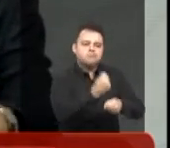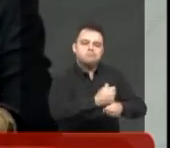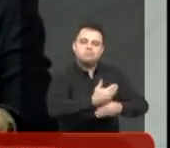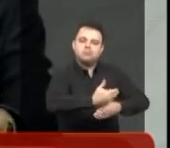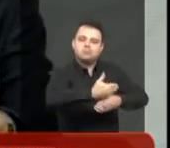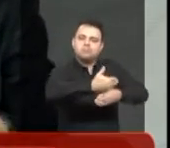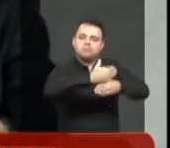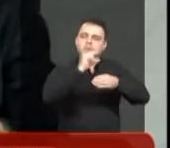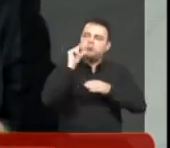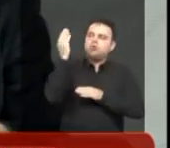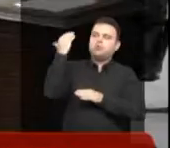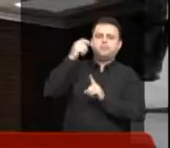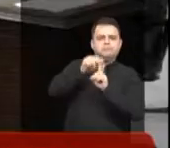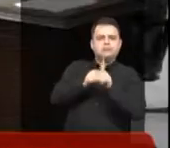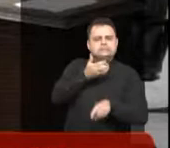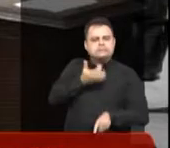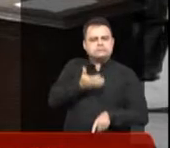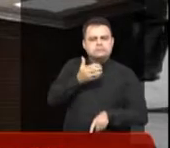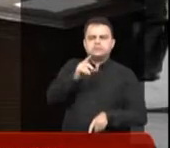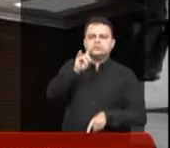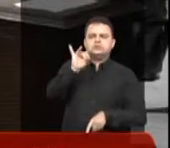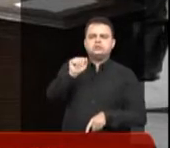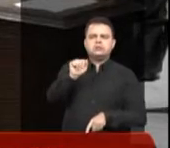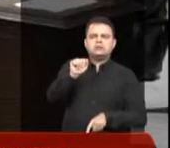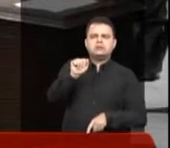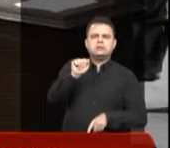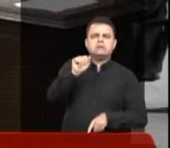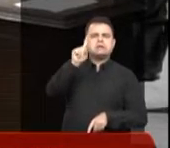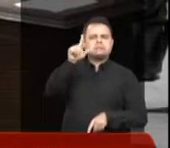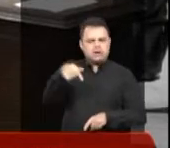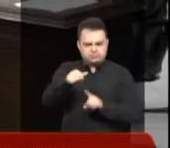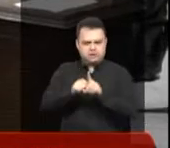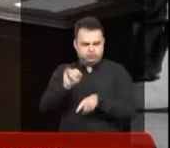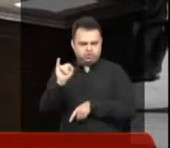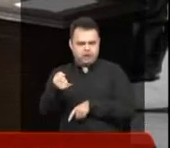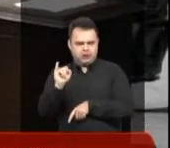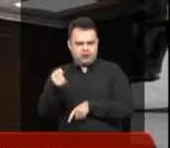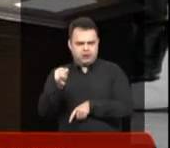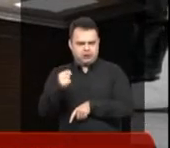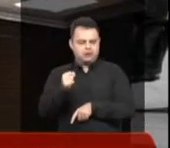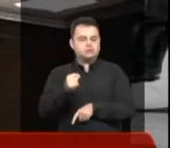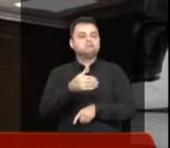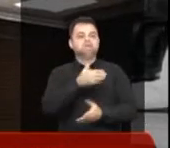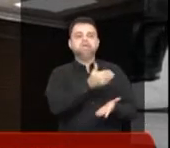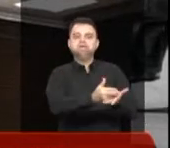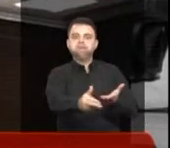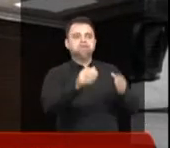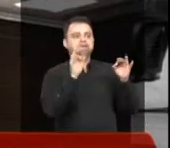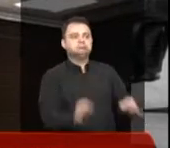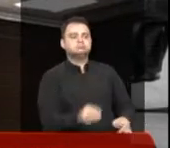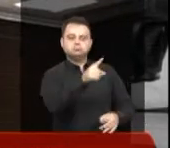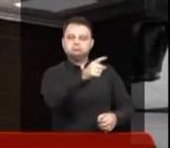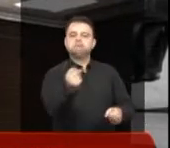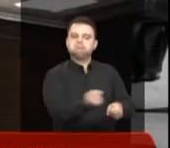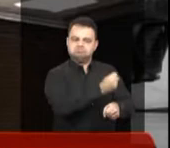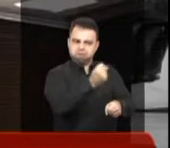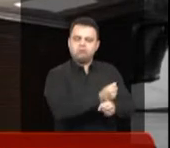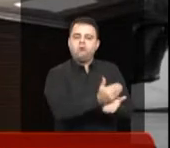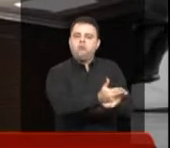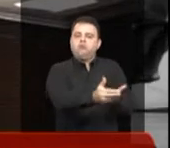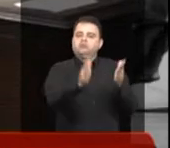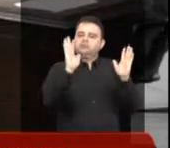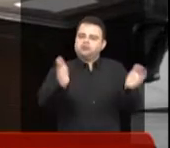E no final do ano eu recebi a promessa, dia 17 de janeiro começa. E no dia 17 de janeiro começou. Estive lá